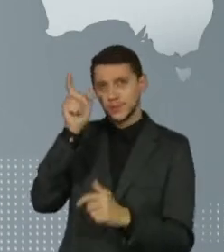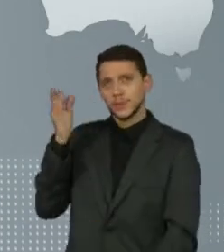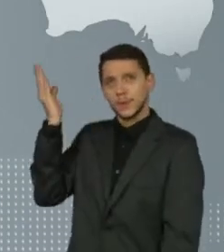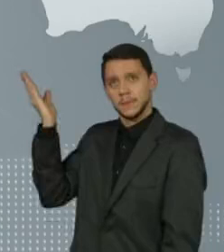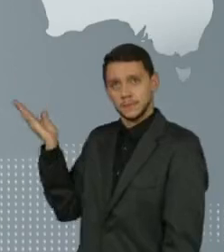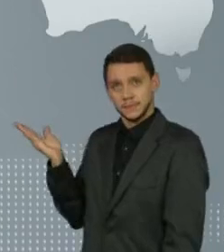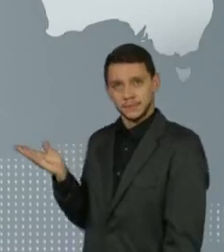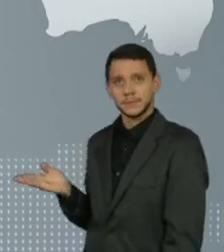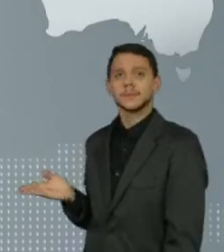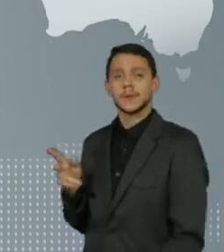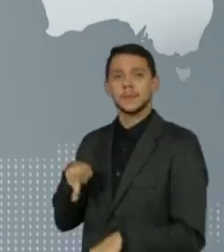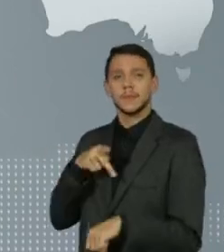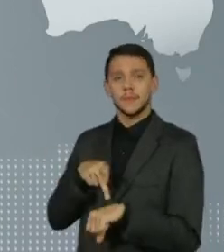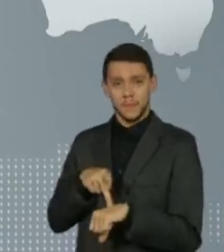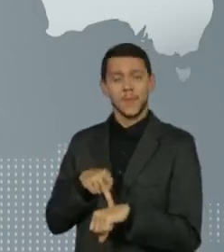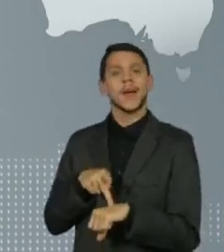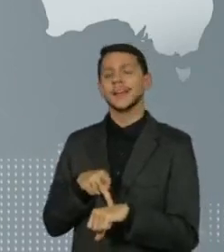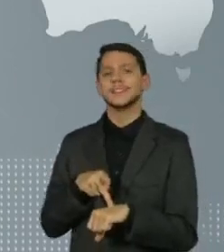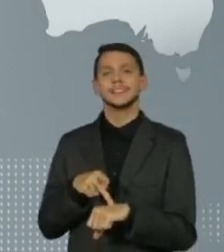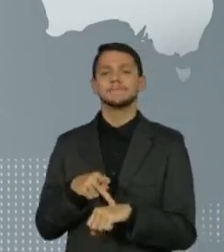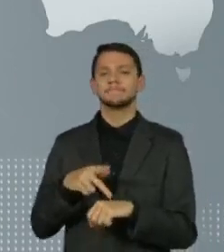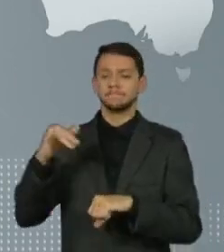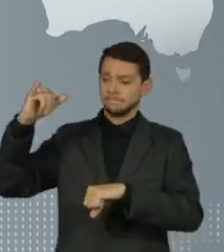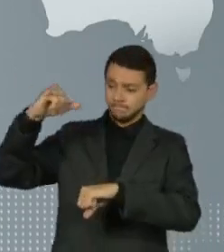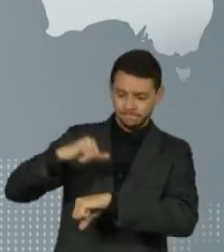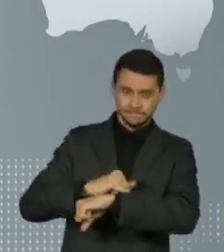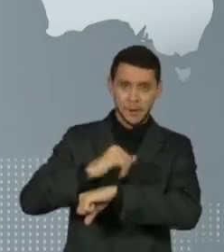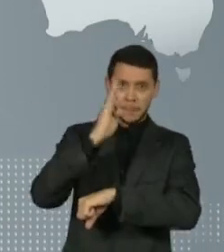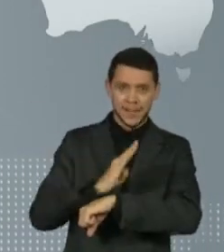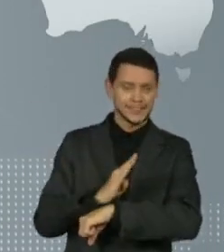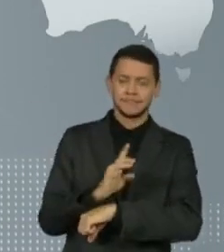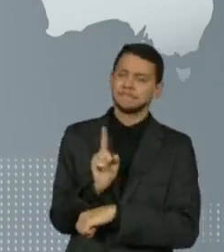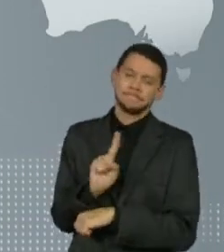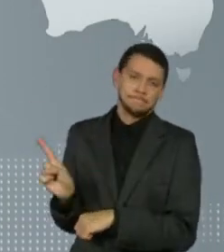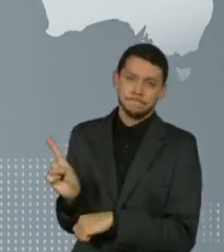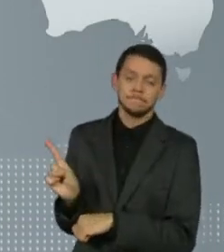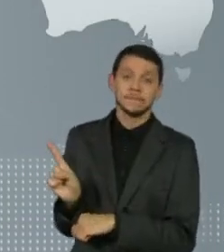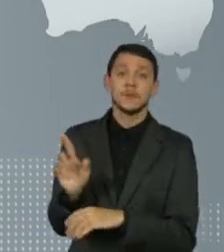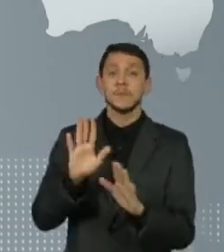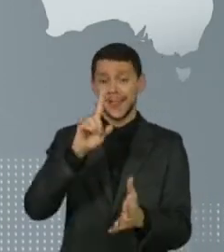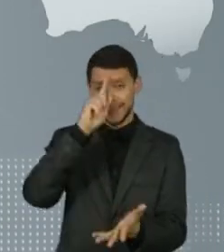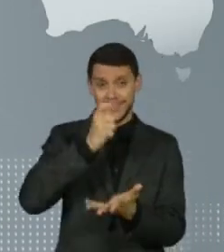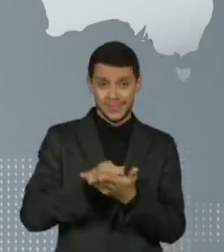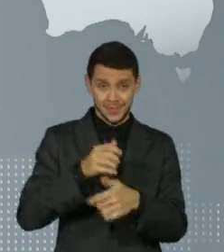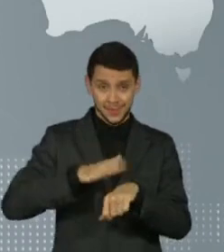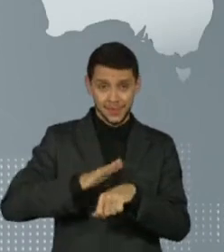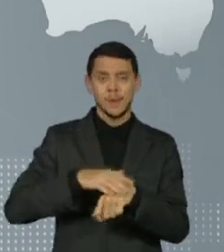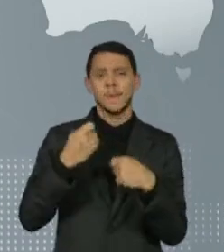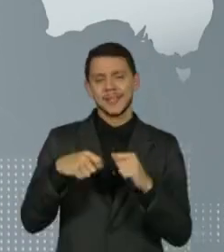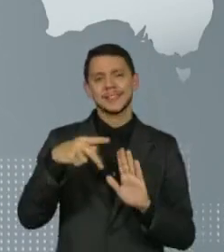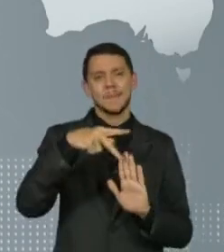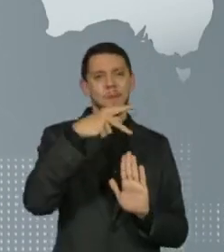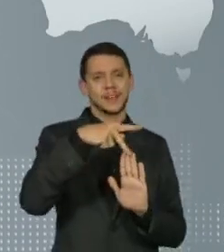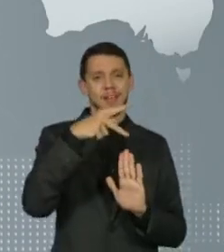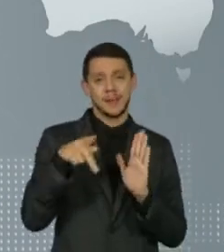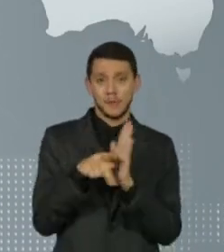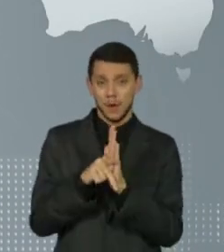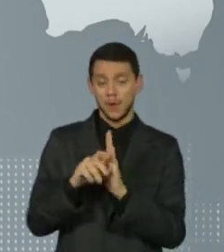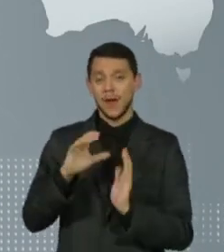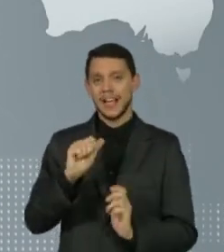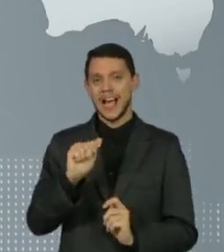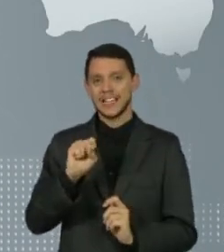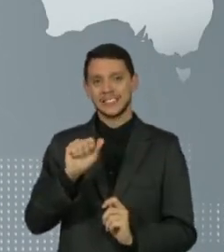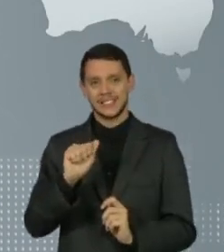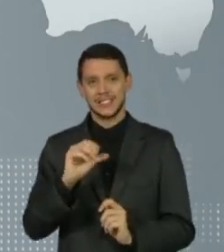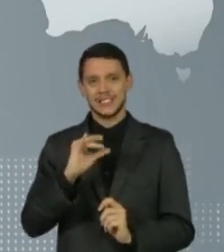Moçambique e Zâmbia não desembarquem no Brasil. Mas a decisão depende de portaria conjunta da Casa Civil e